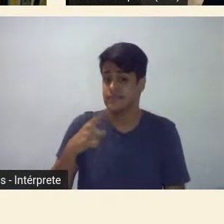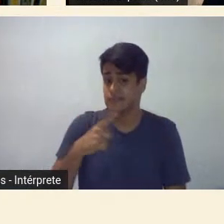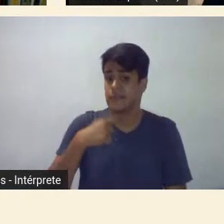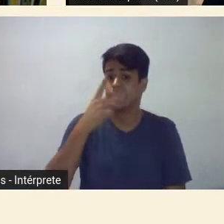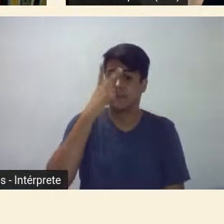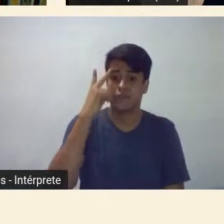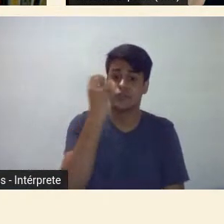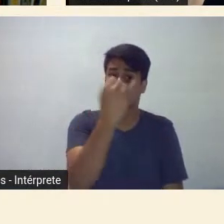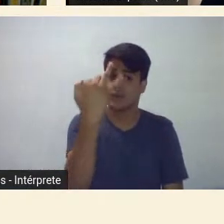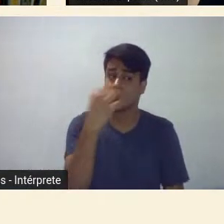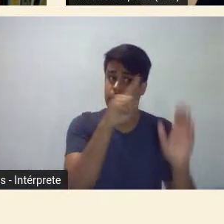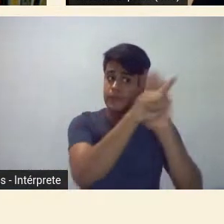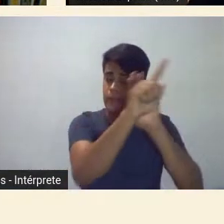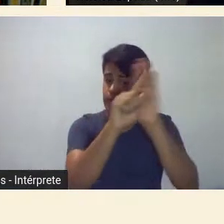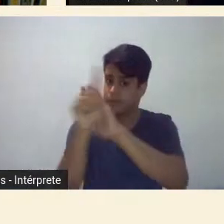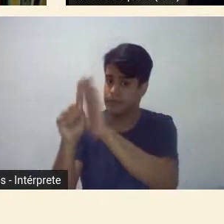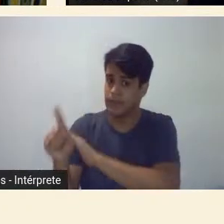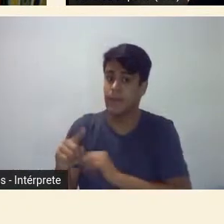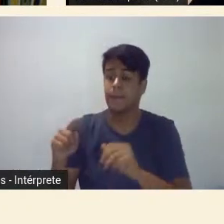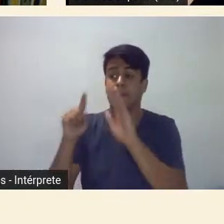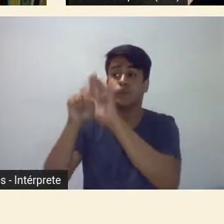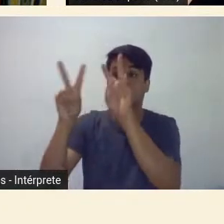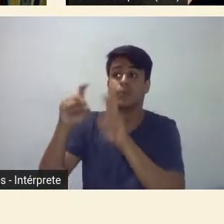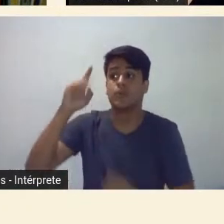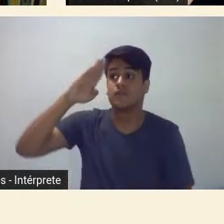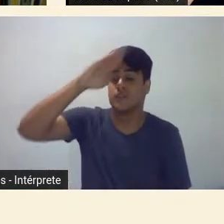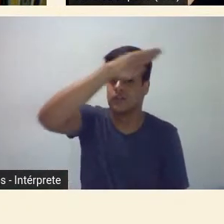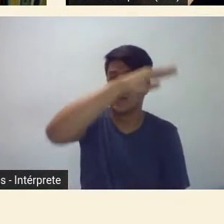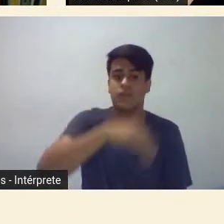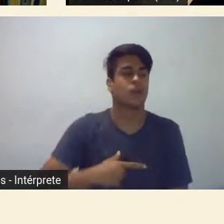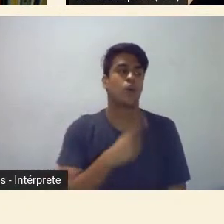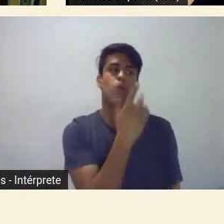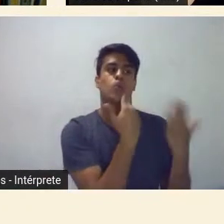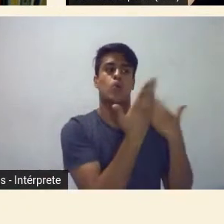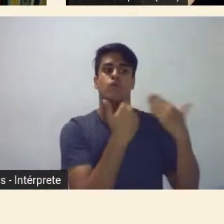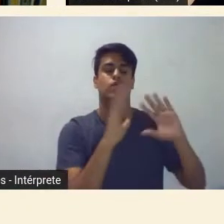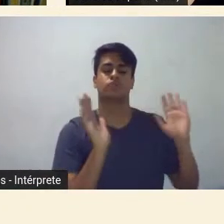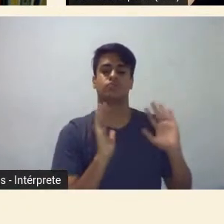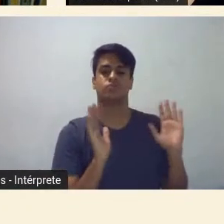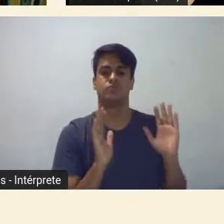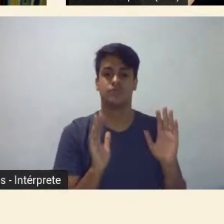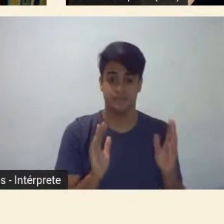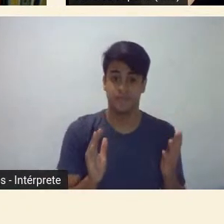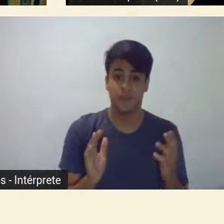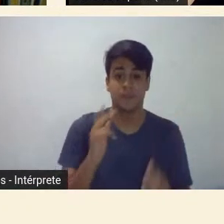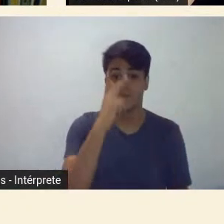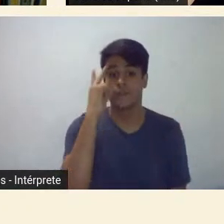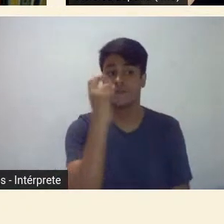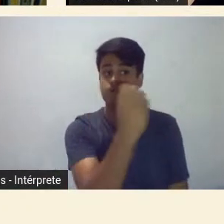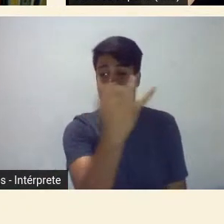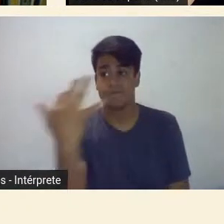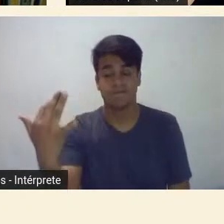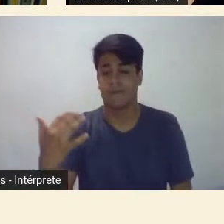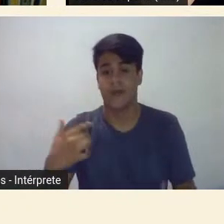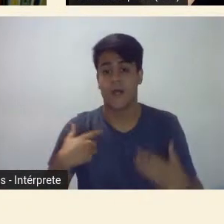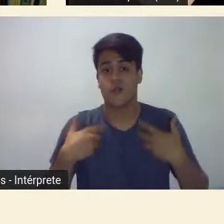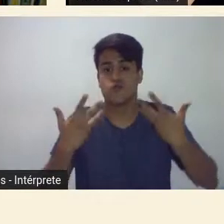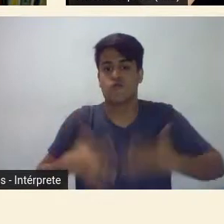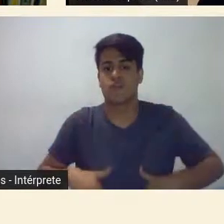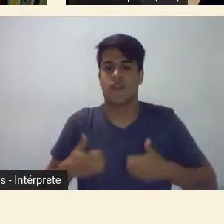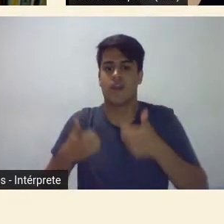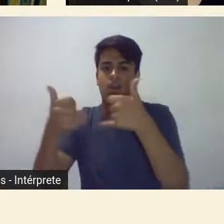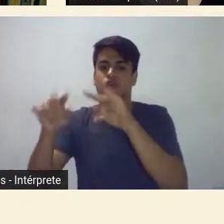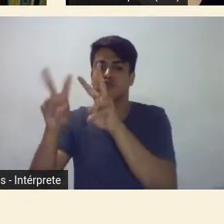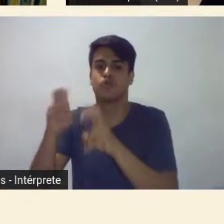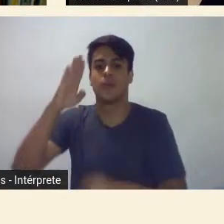depoimento quando eu queria falar sobre Oswaldo de Andrade e dizer sobre esse homem eu não falo então havia pessoas que não queriam dar depoimento sobre